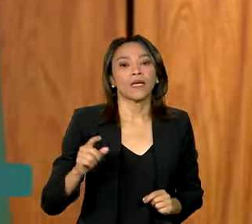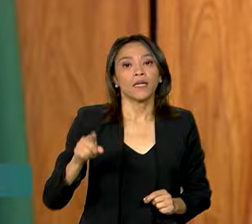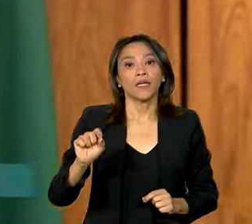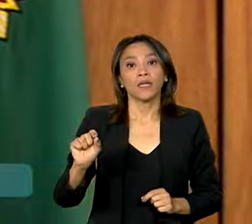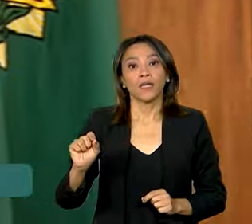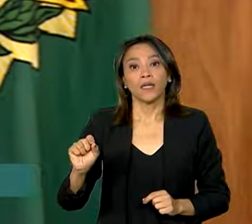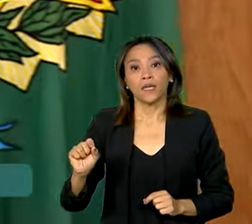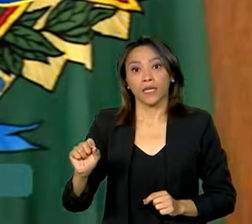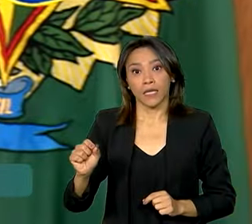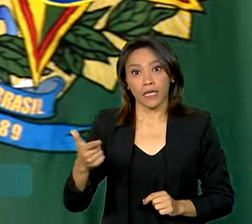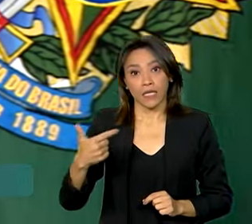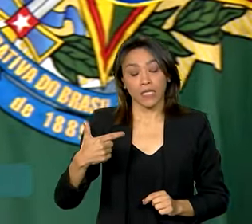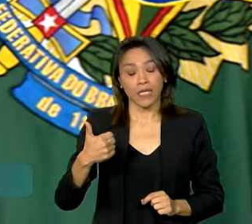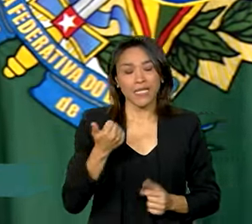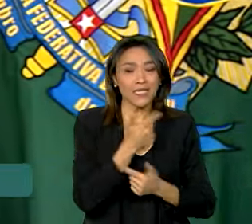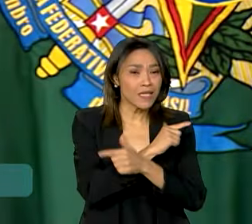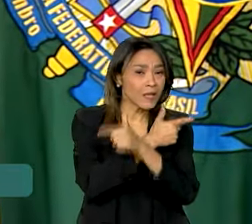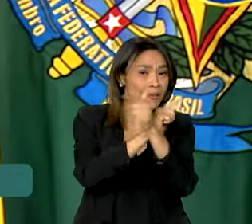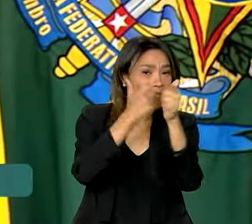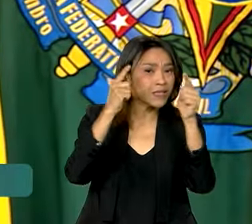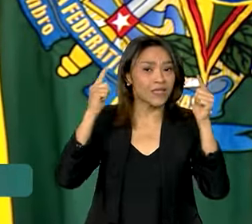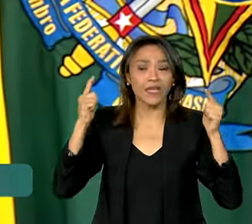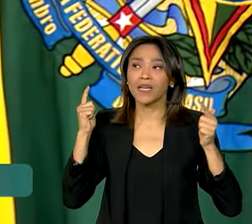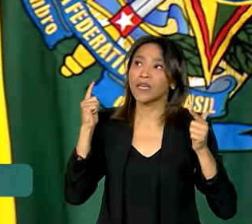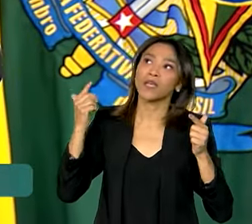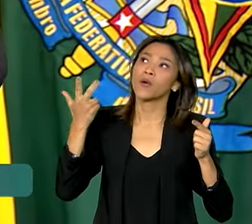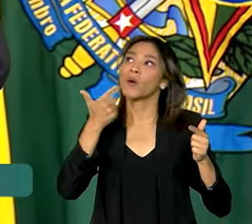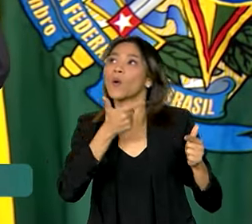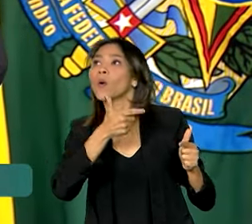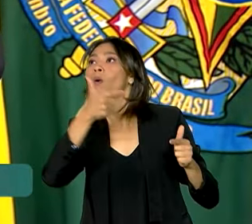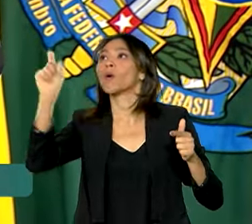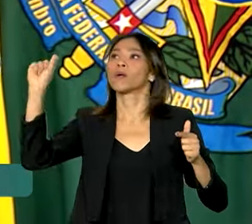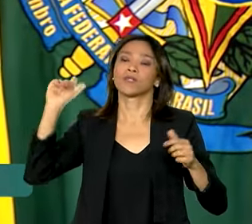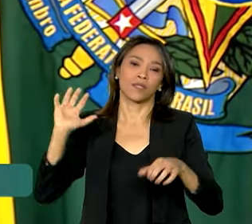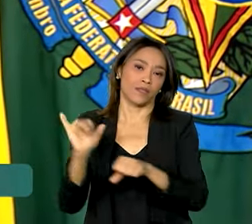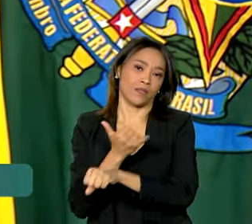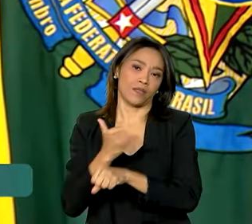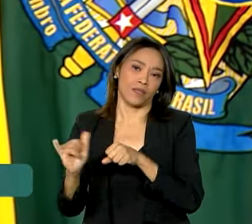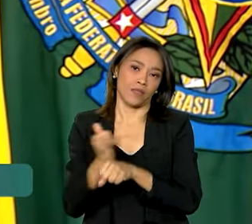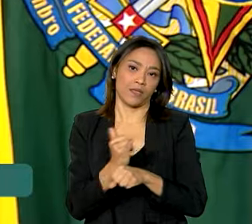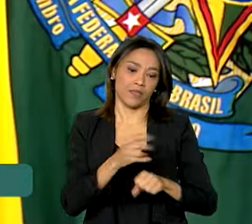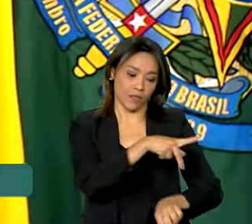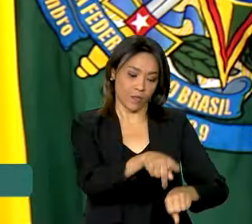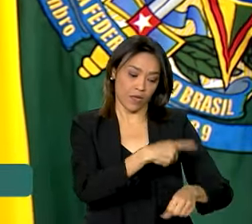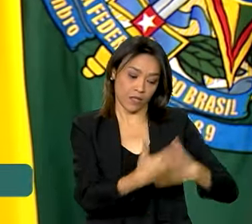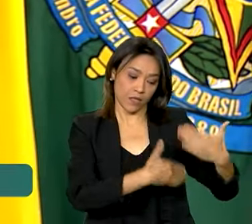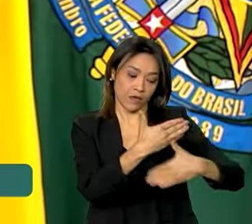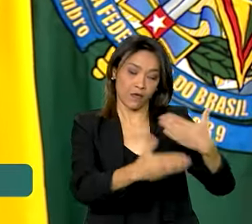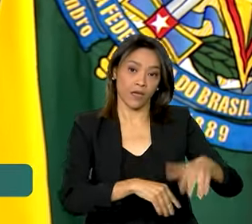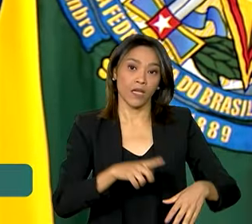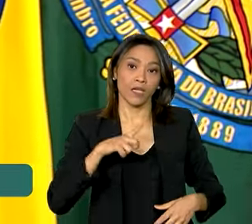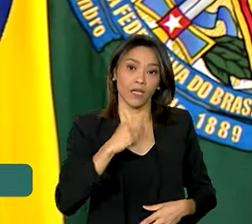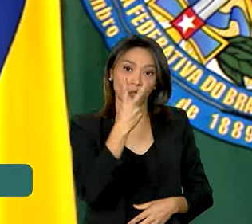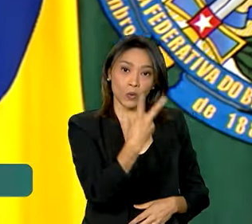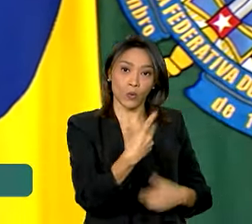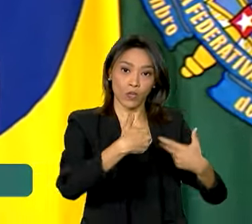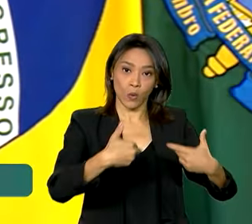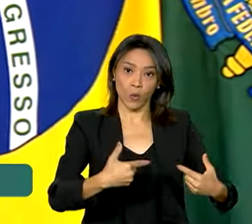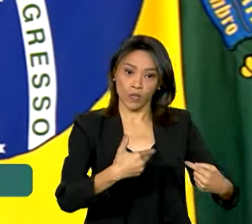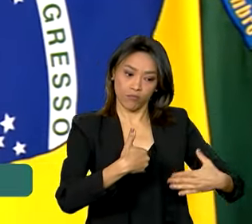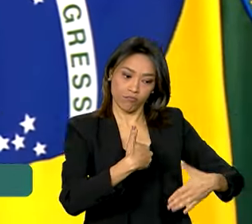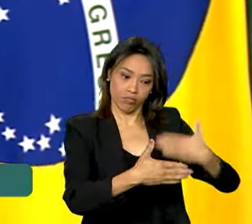de que não existe outra possibilidade do país crescer. Tem duas coisas que fazem um país se